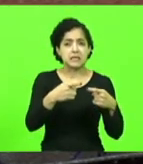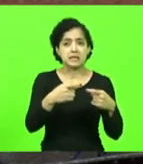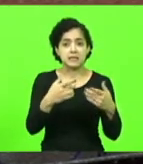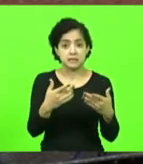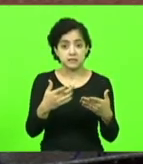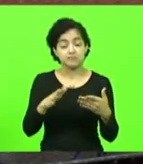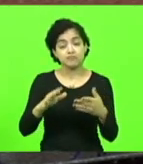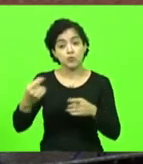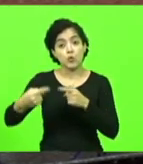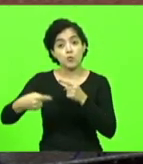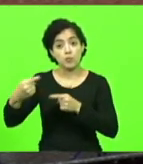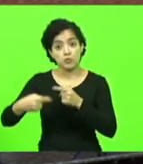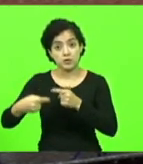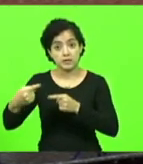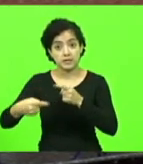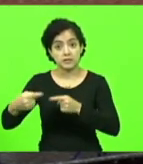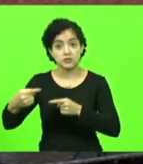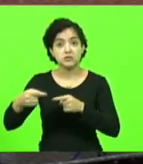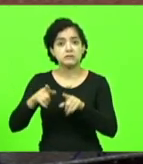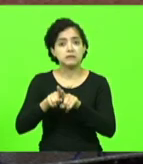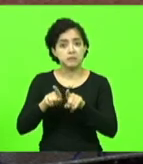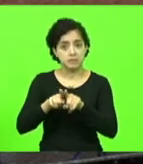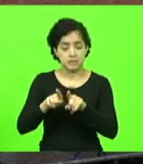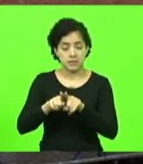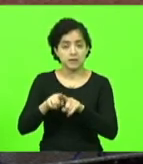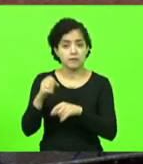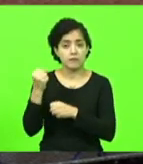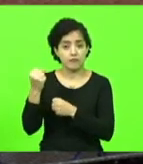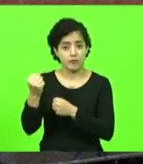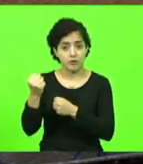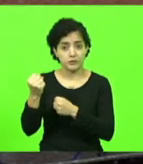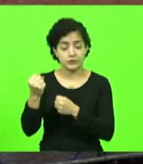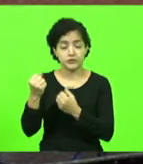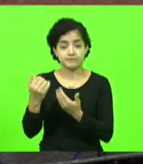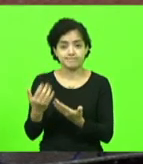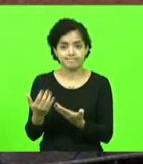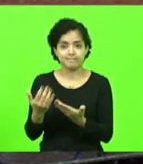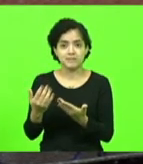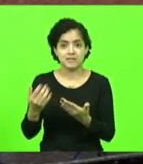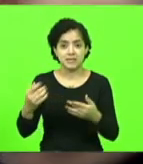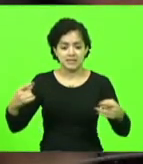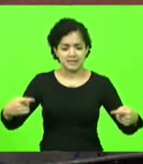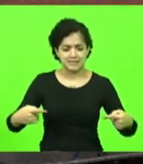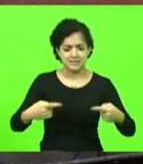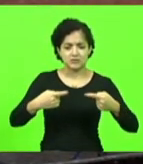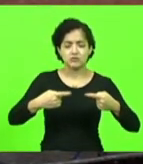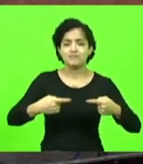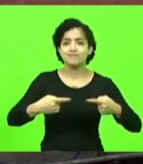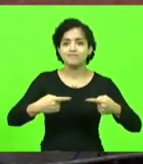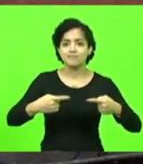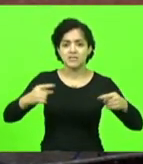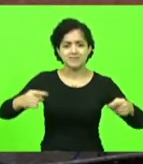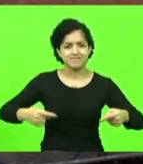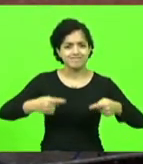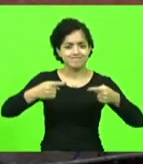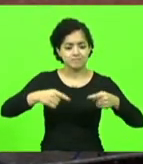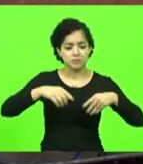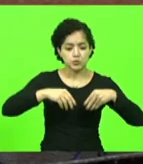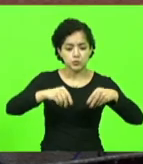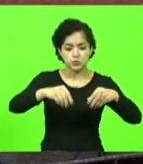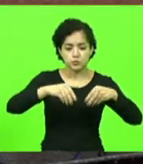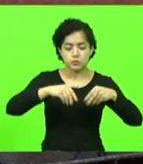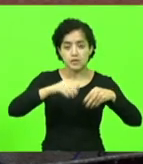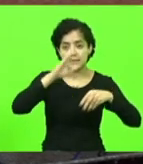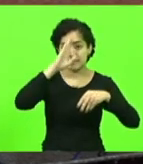político, porque tem uma composição política muito forte nessa disputa territorial do Planalto Norte, em